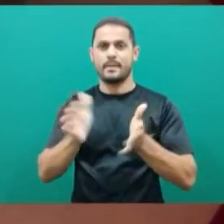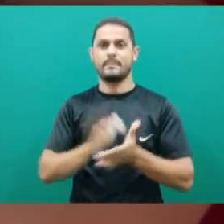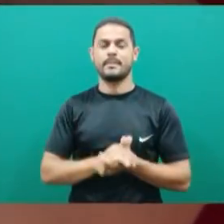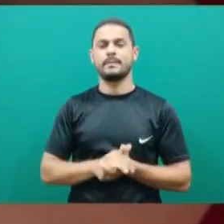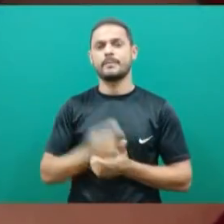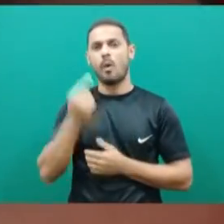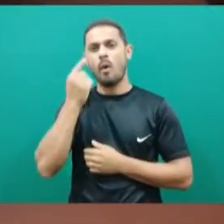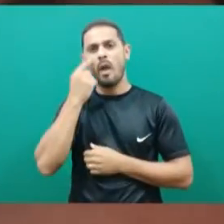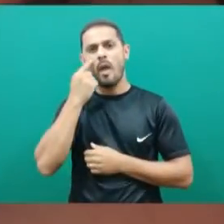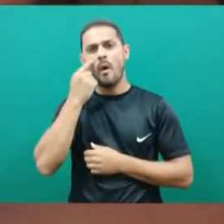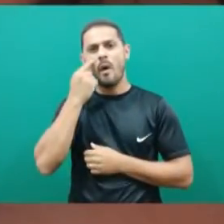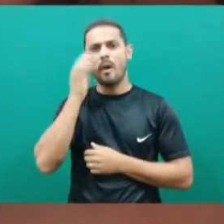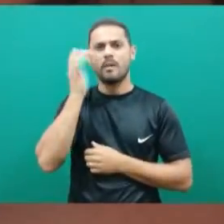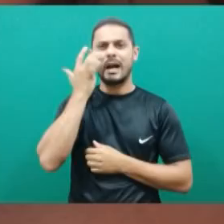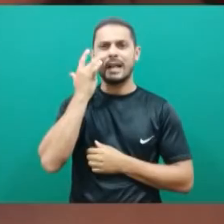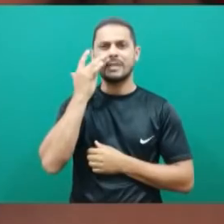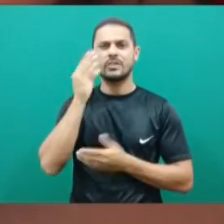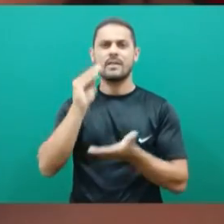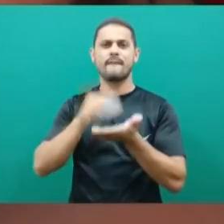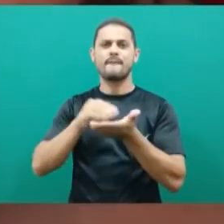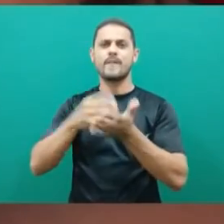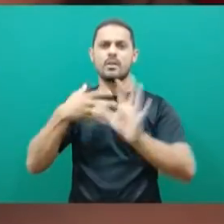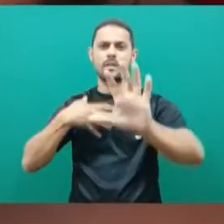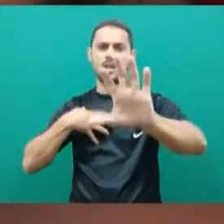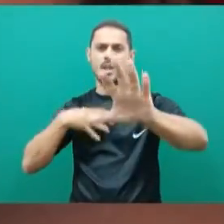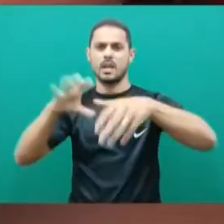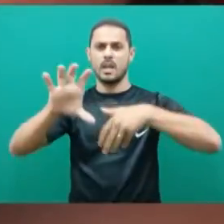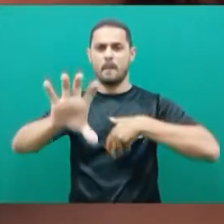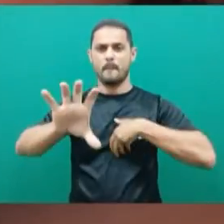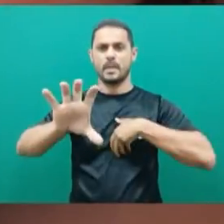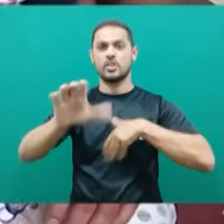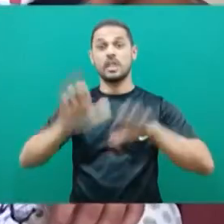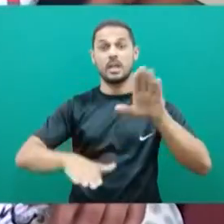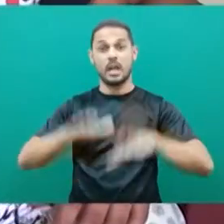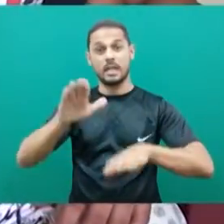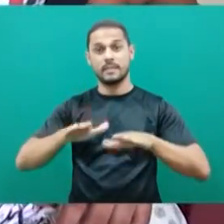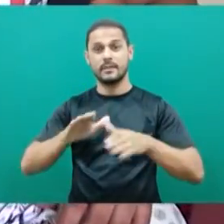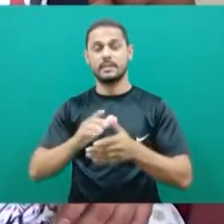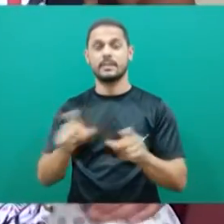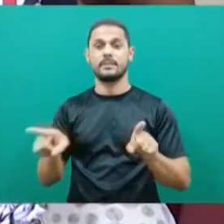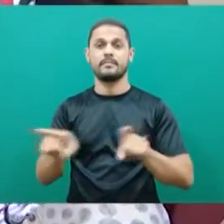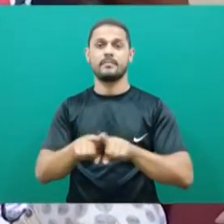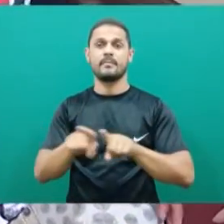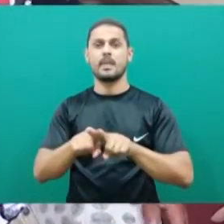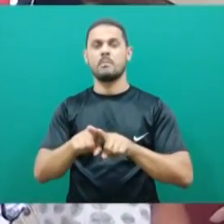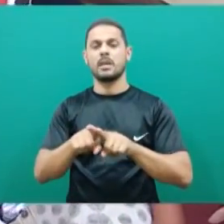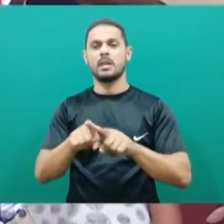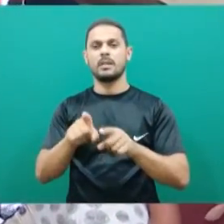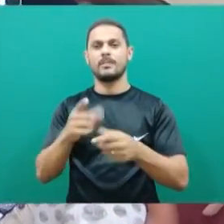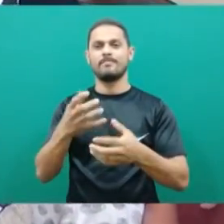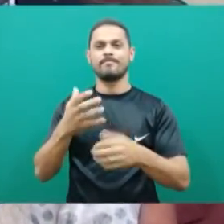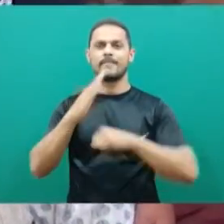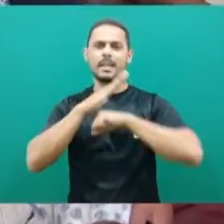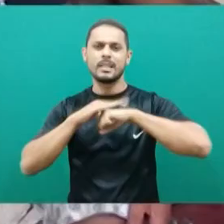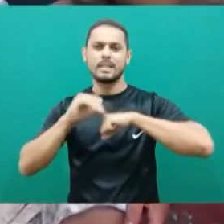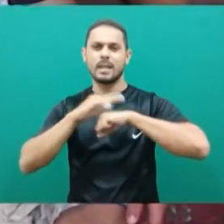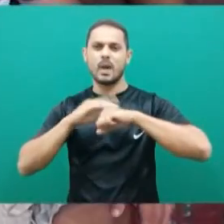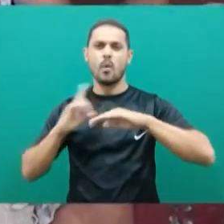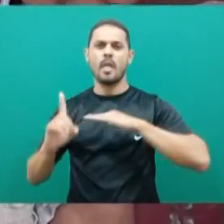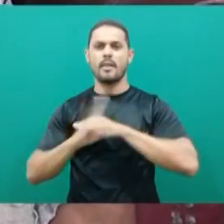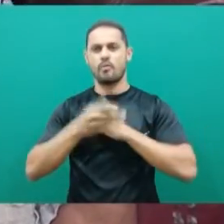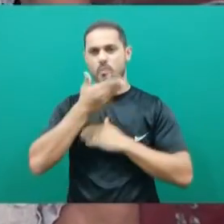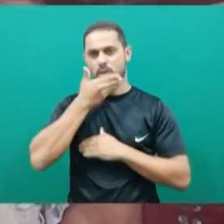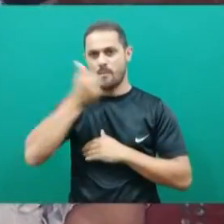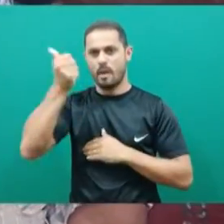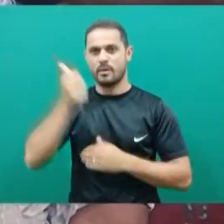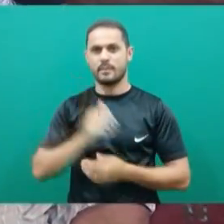Então, eu acho que falta empatia, muitas vezes, e sensibilidade no acolhimento